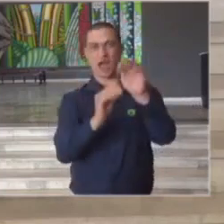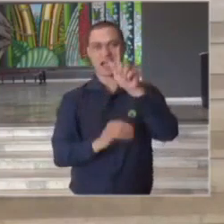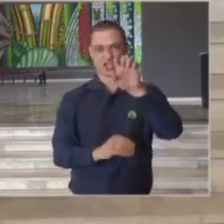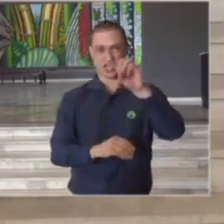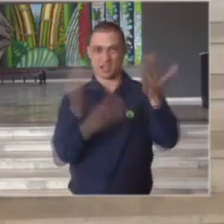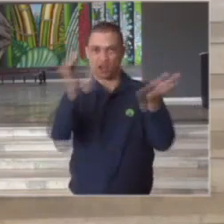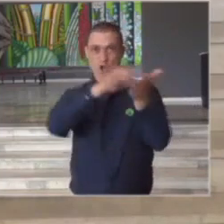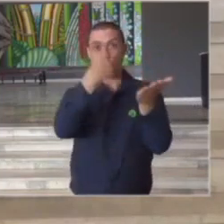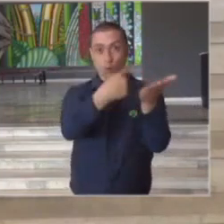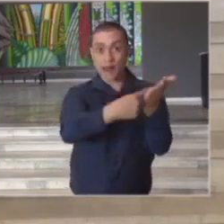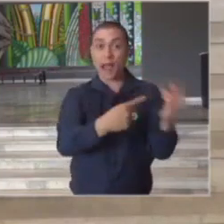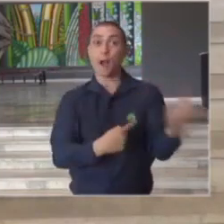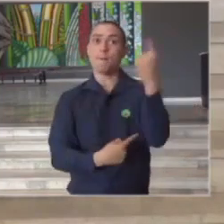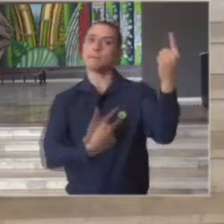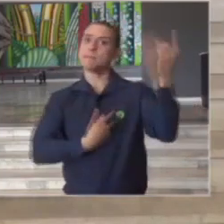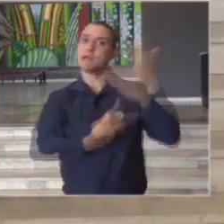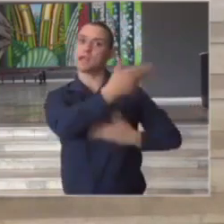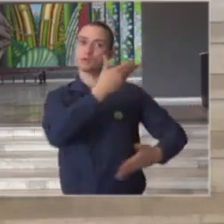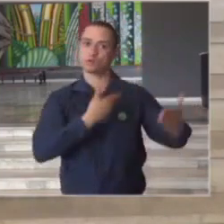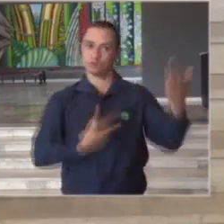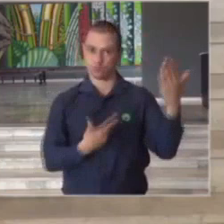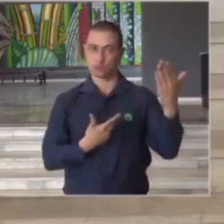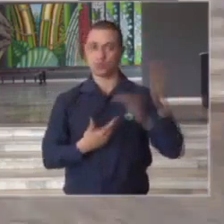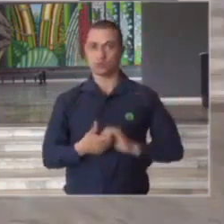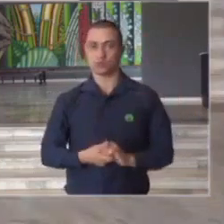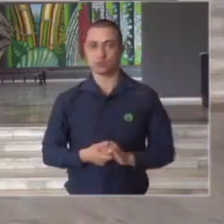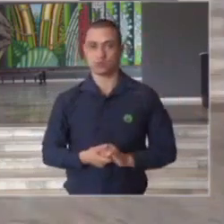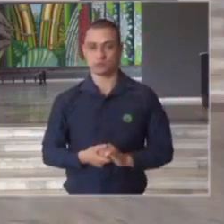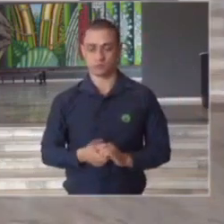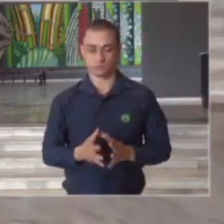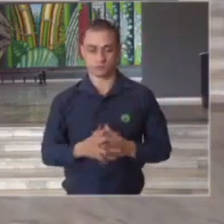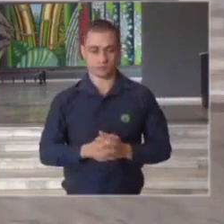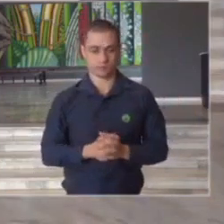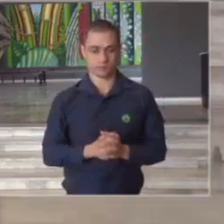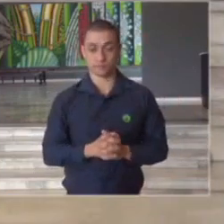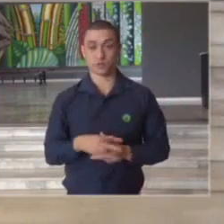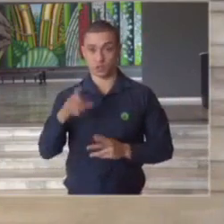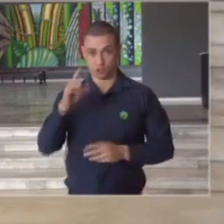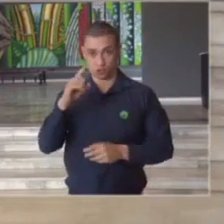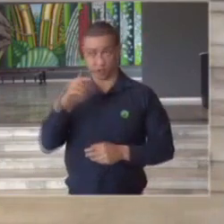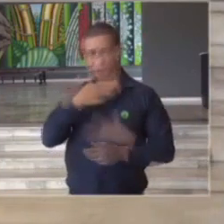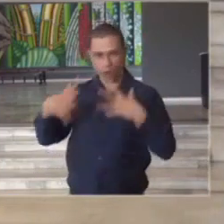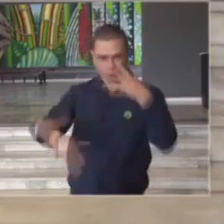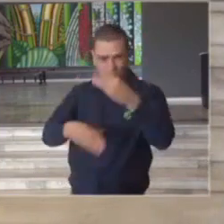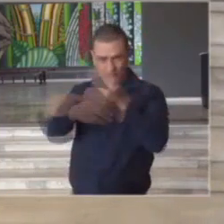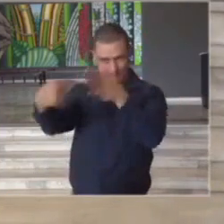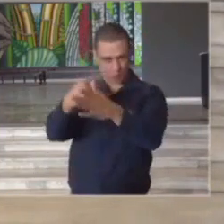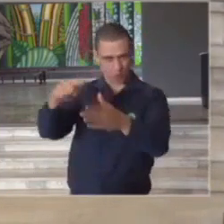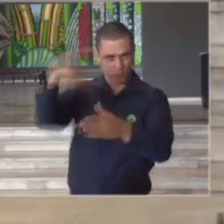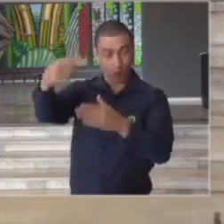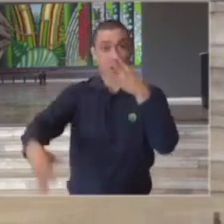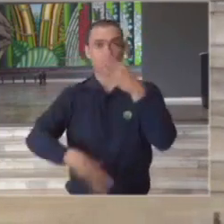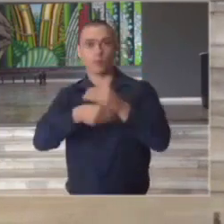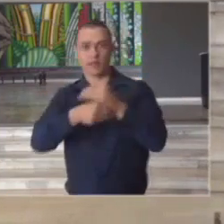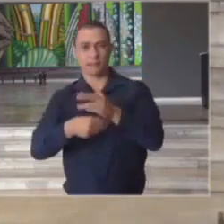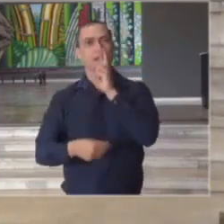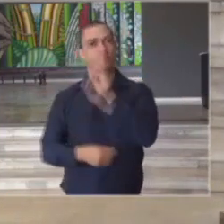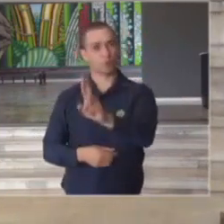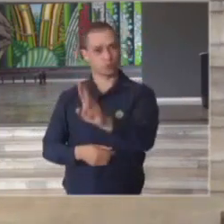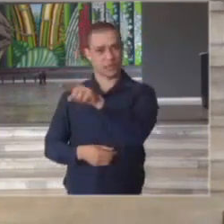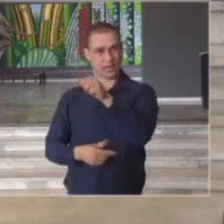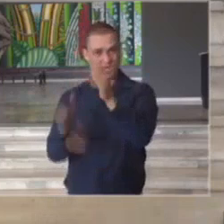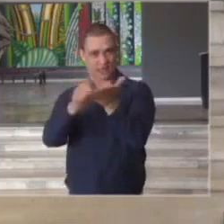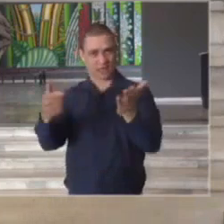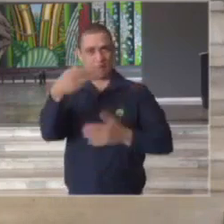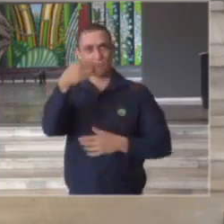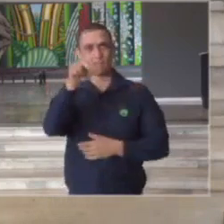para um primeiro relacionamento para completar antes da próxima pergunta respondendo a